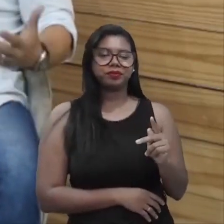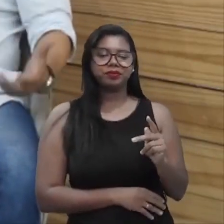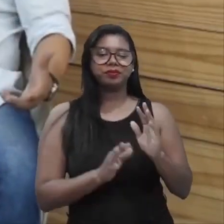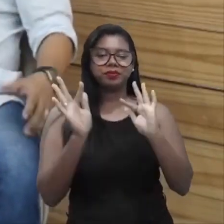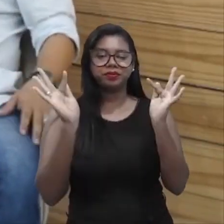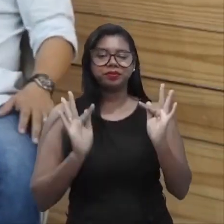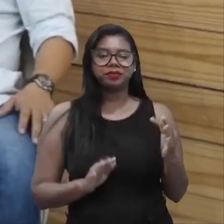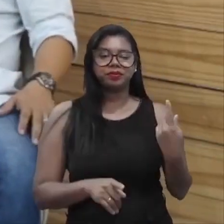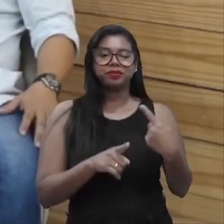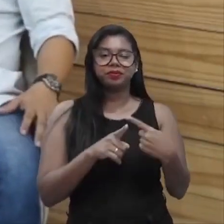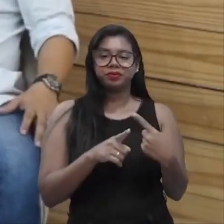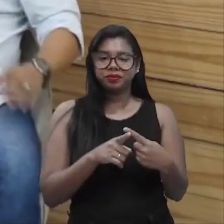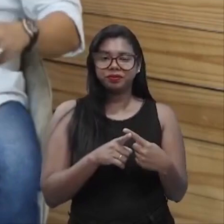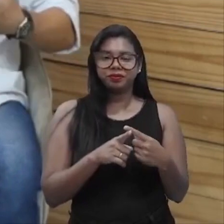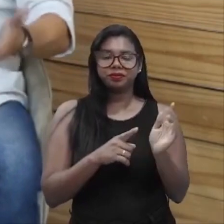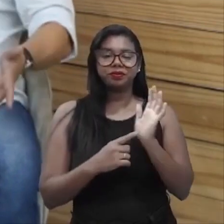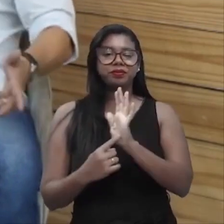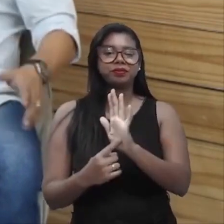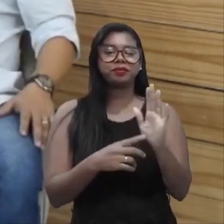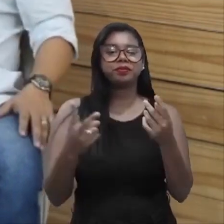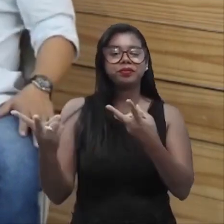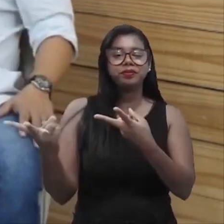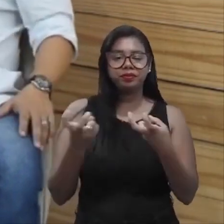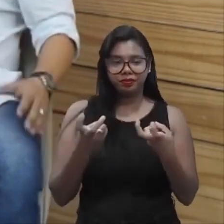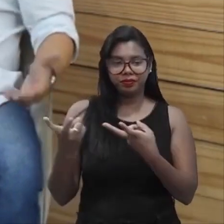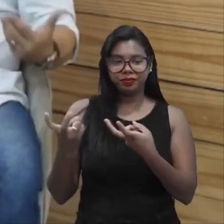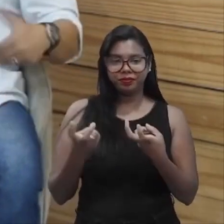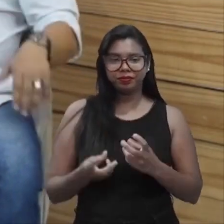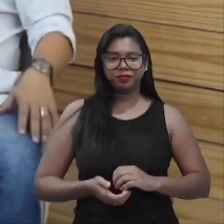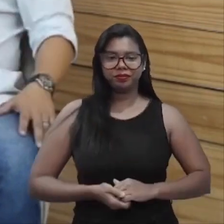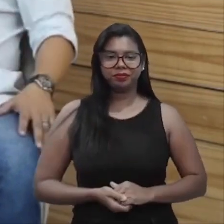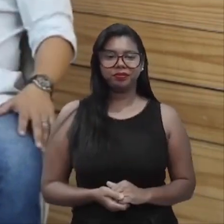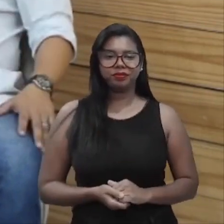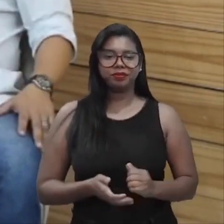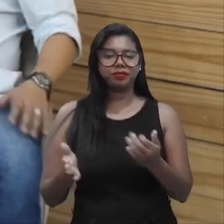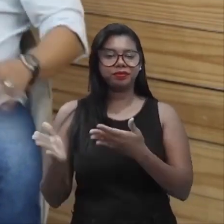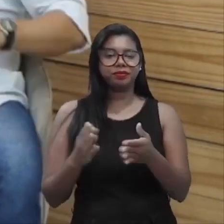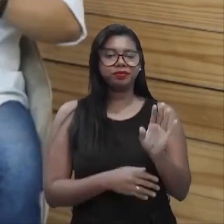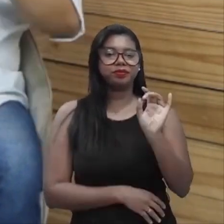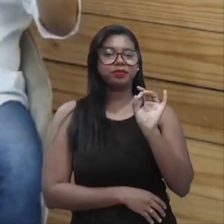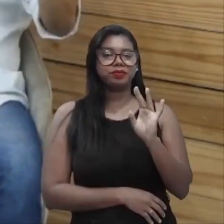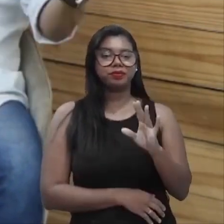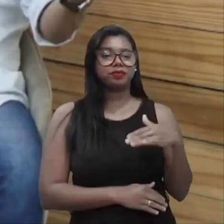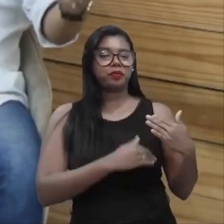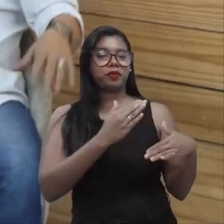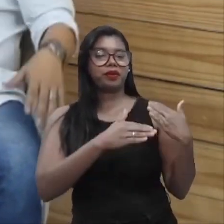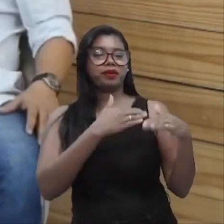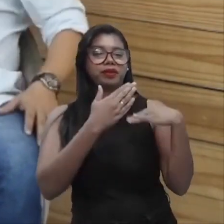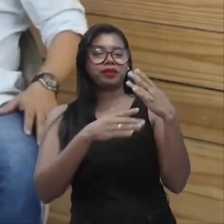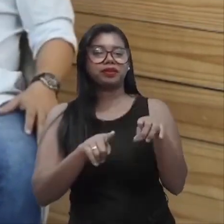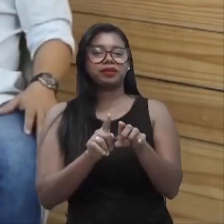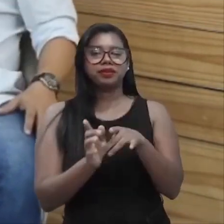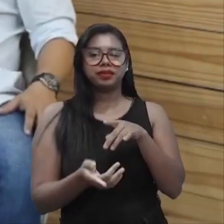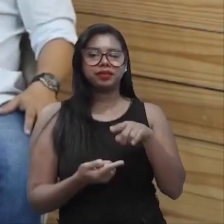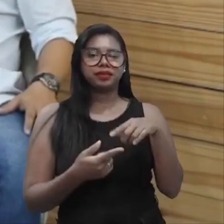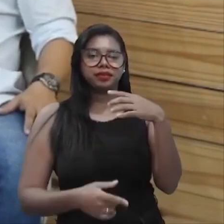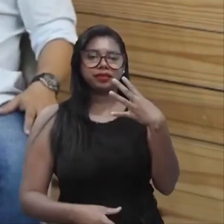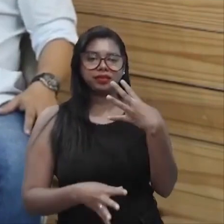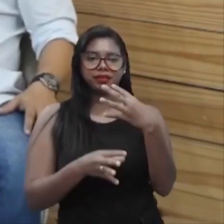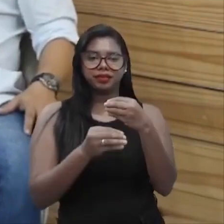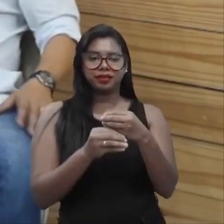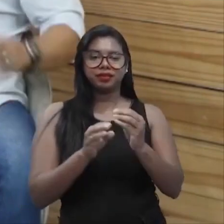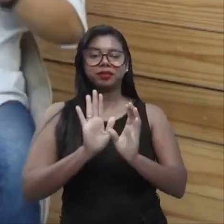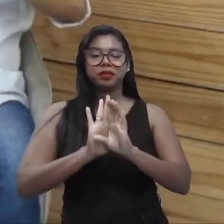porque ela já trouxe a expressão percepção. E a qualidade por si só, o desenvolvimento da construção do seu